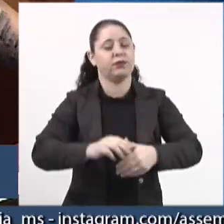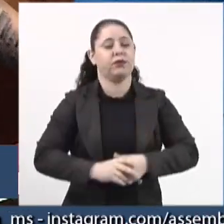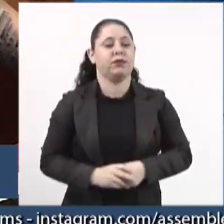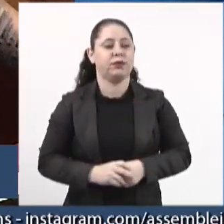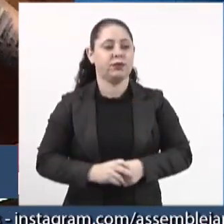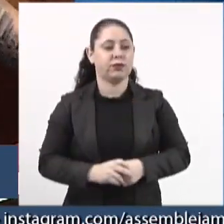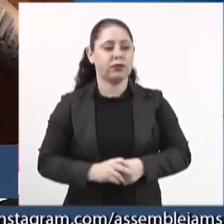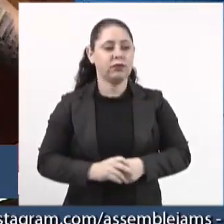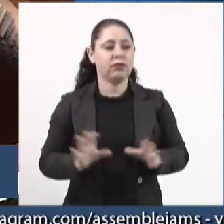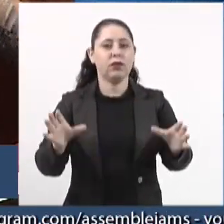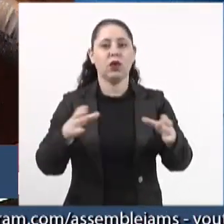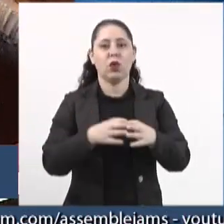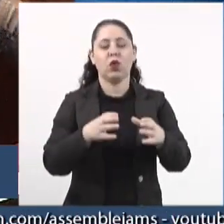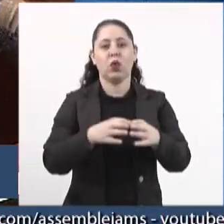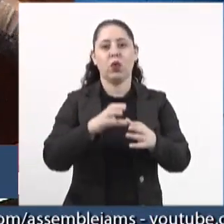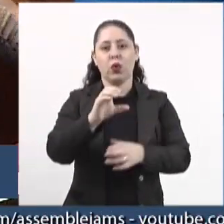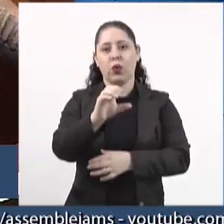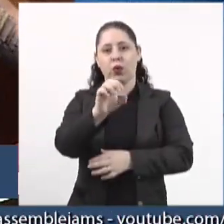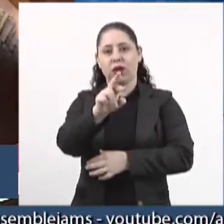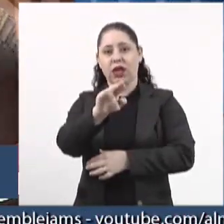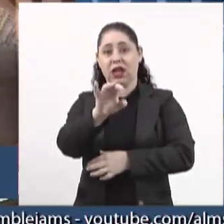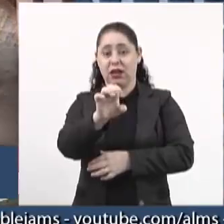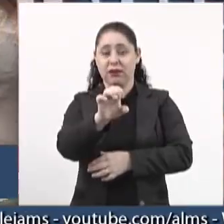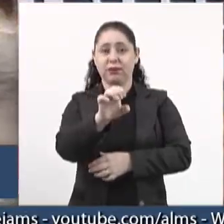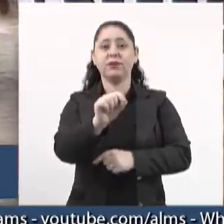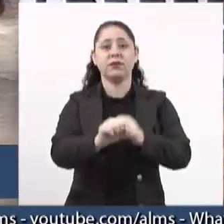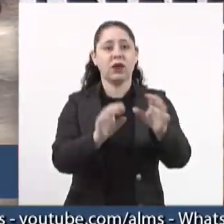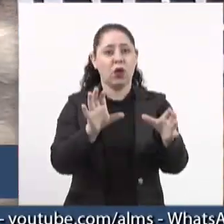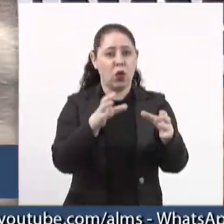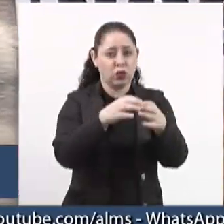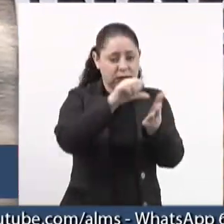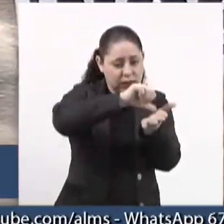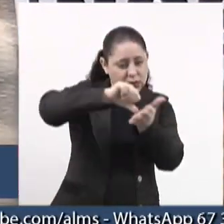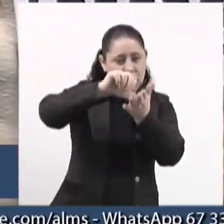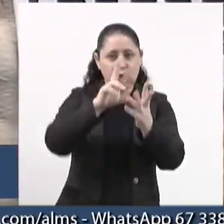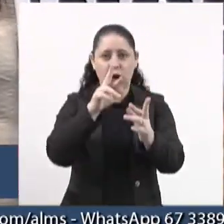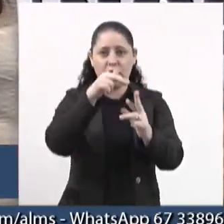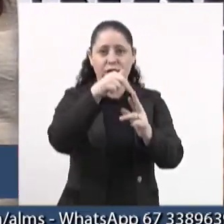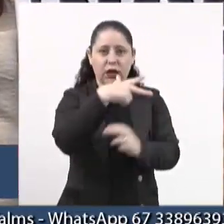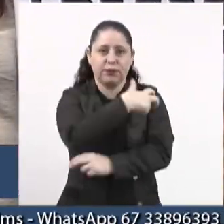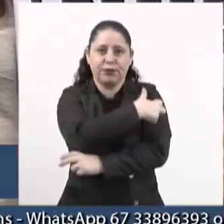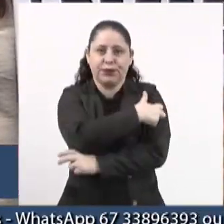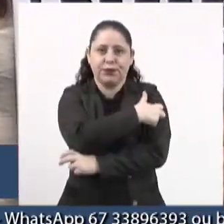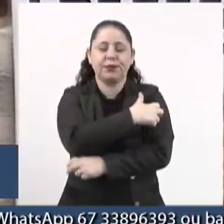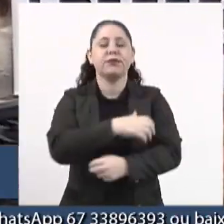por pessoal do CRI, que é um centro referência em vacina.